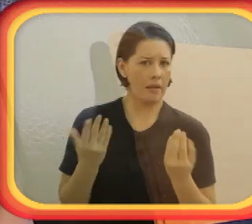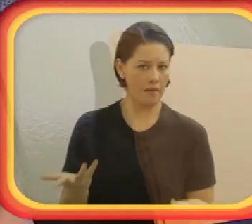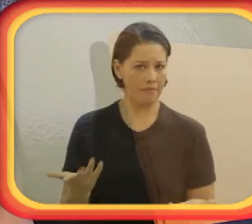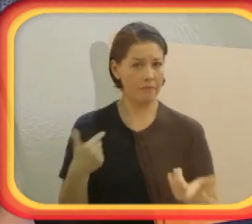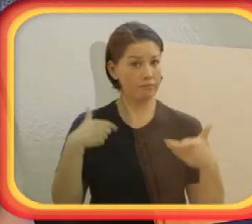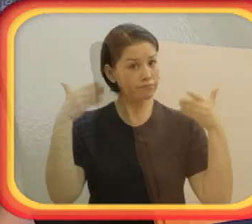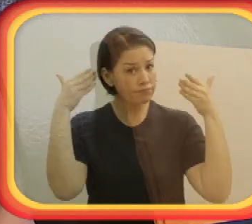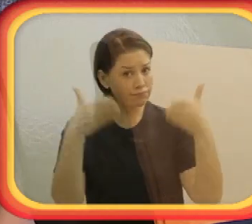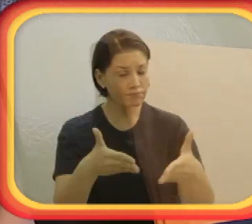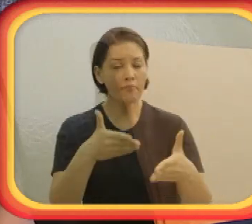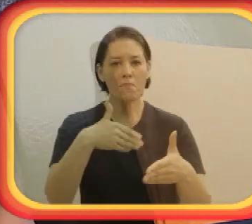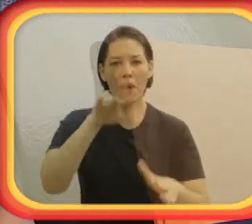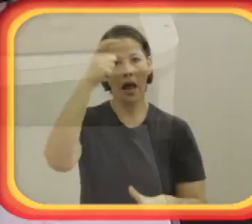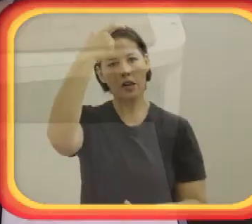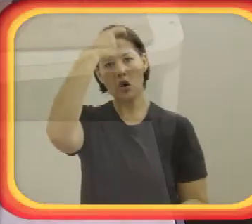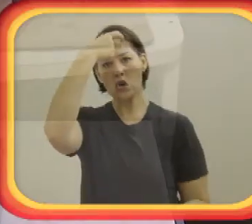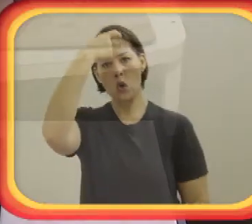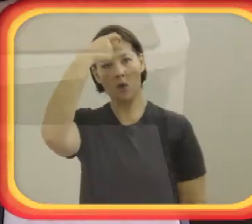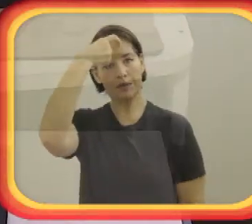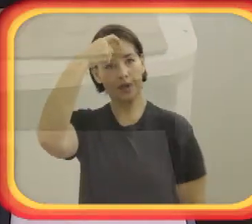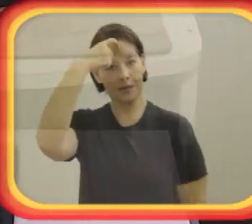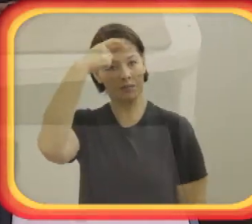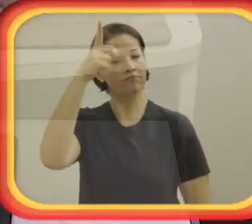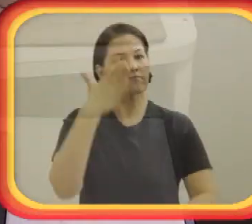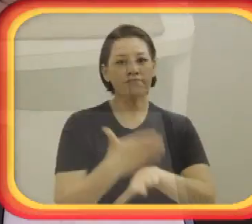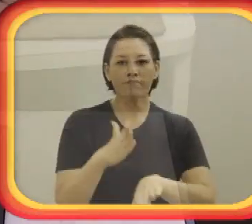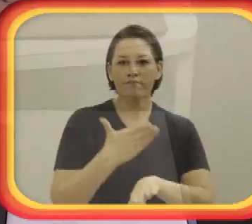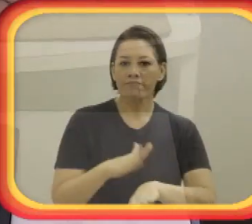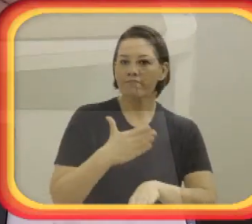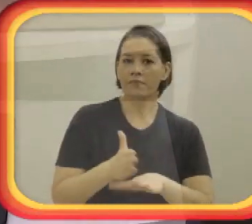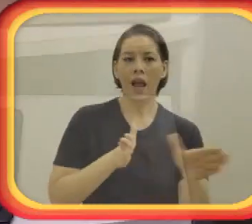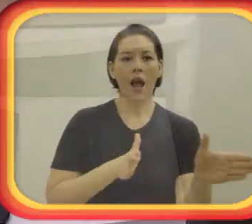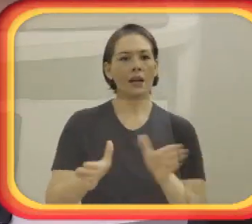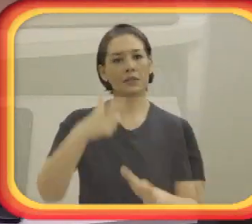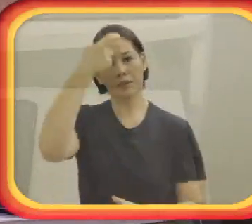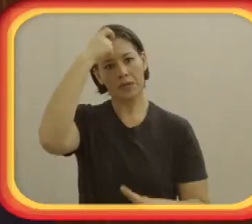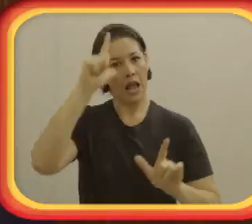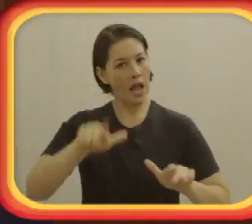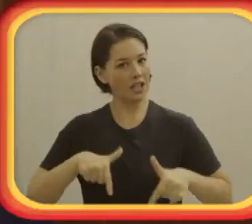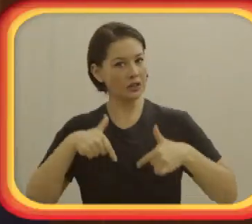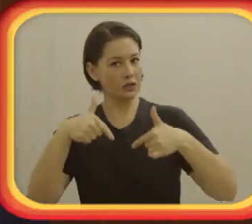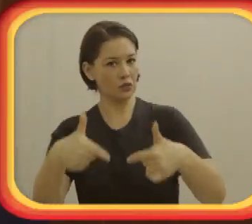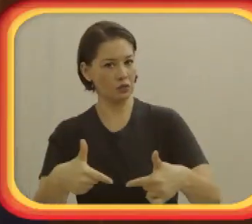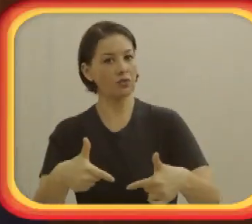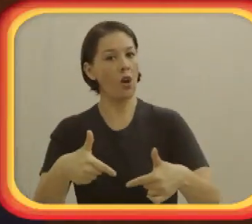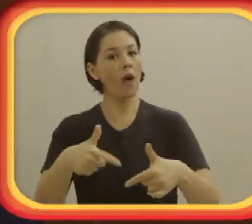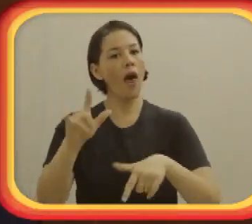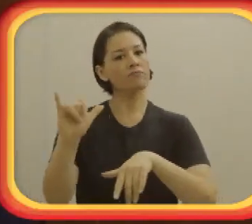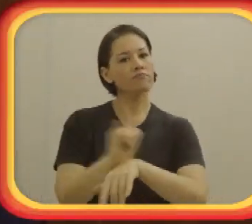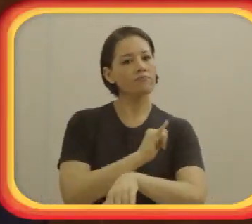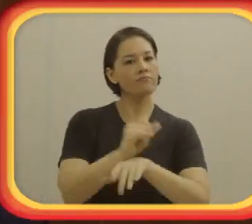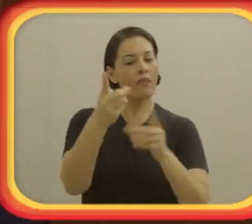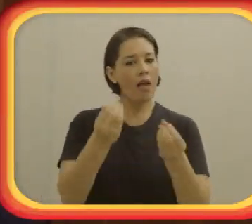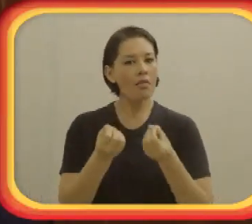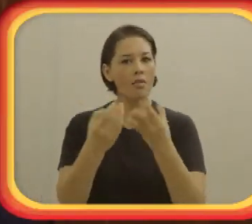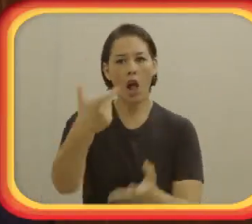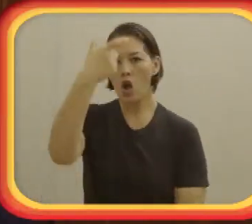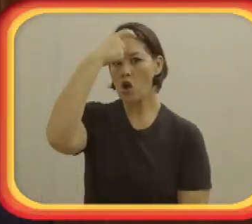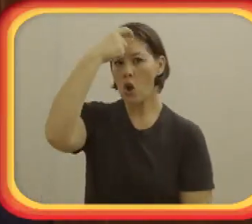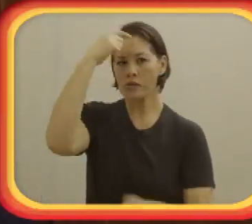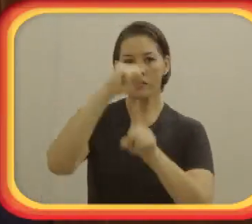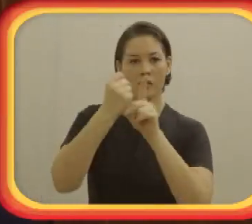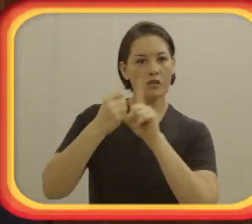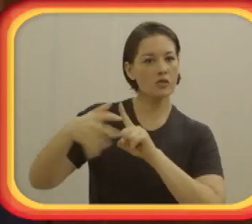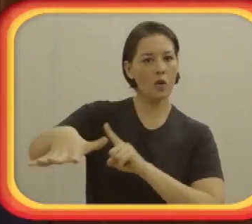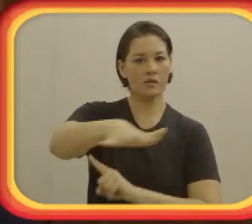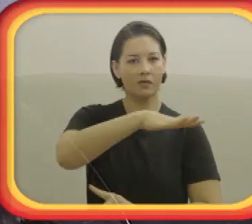as mulheres que em tese não têm voz. Eu fiz uma palestra em Sergipe que o tema era assim, direito, onde está e para que